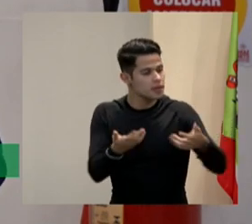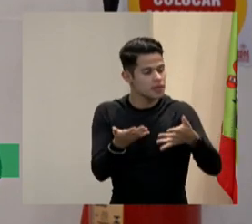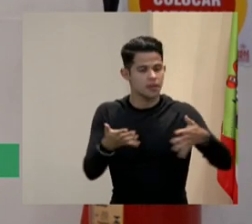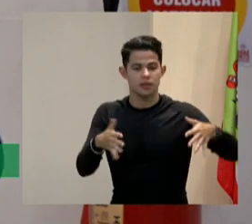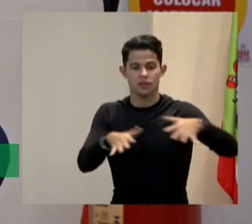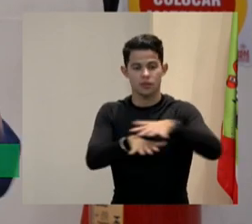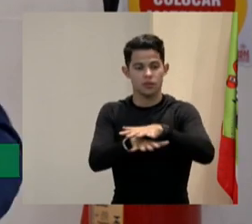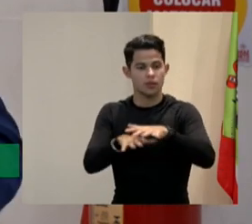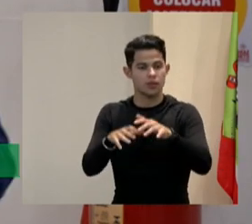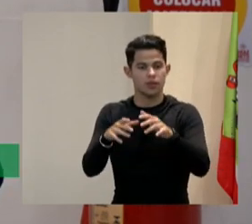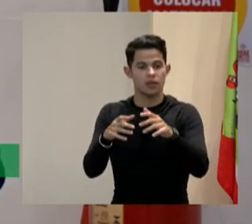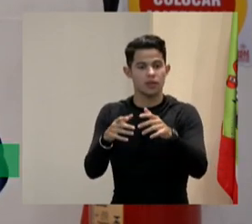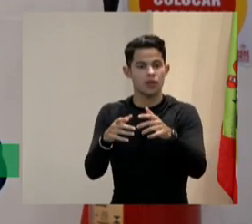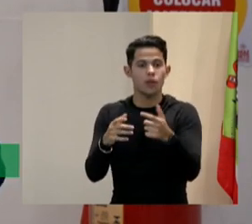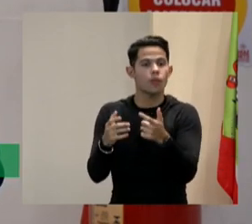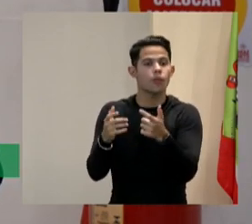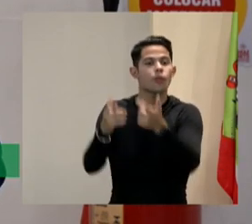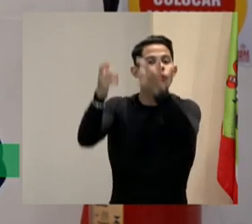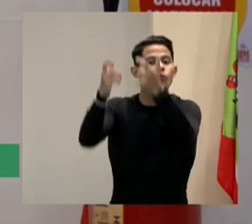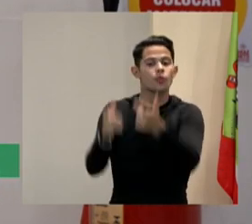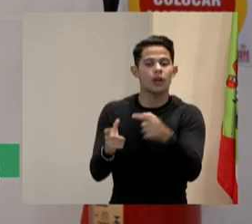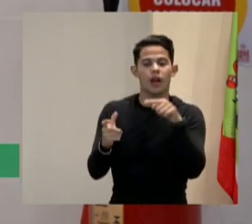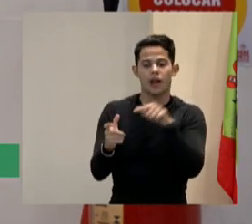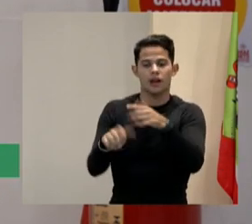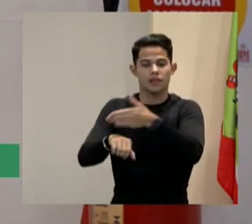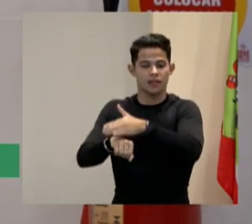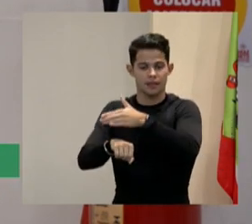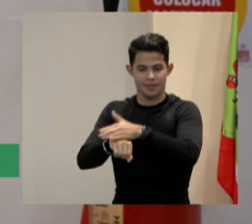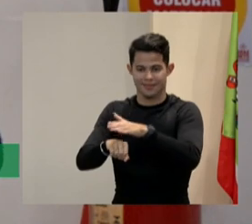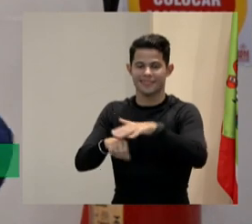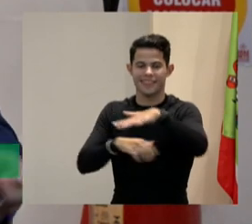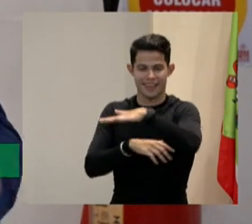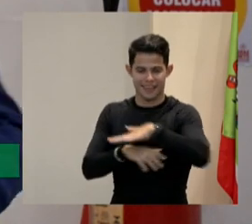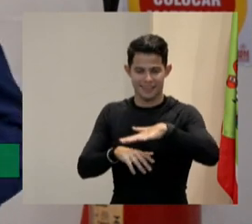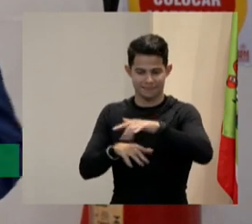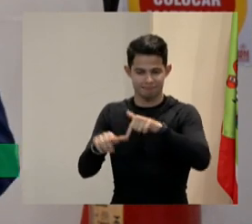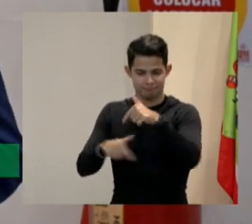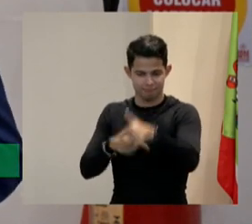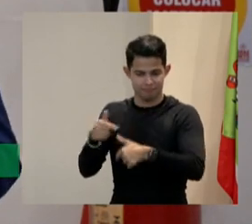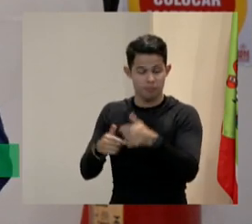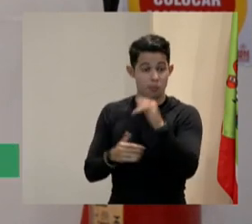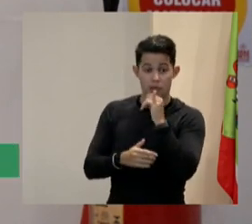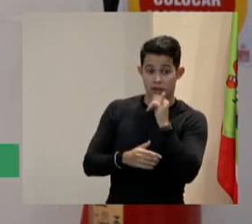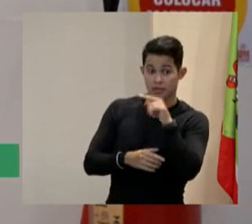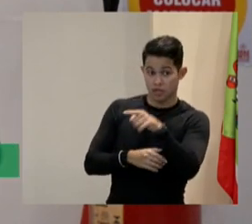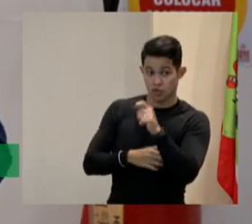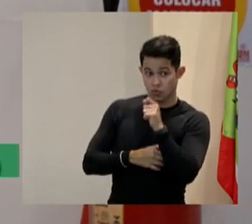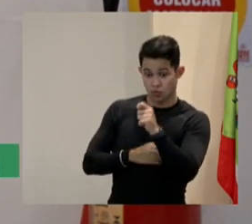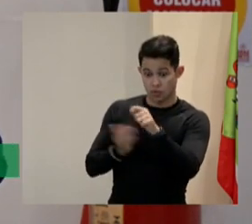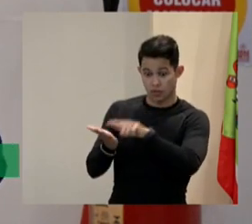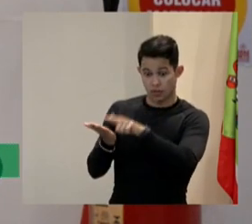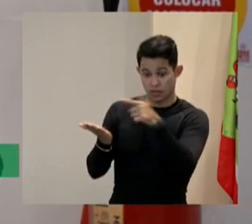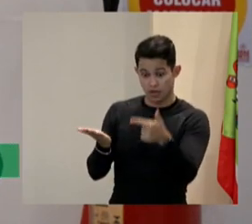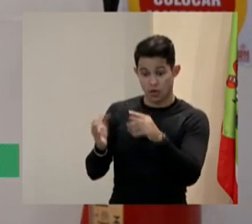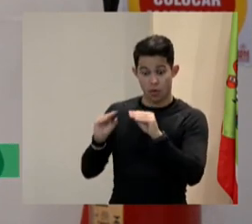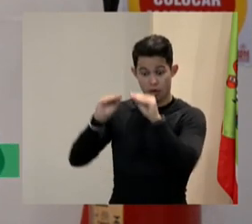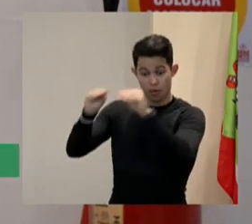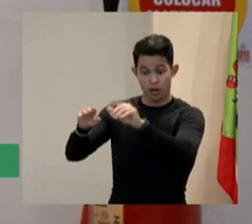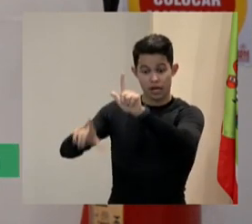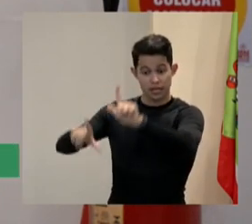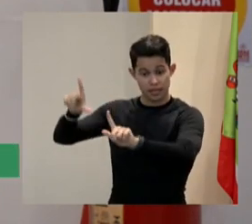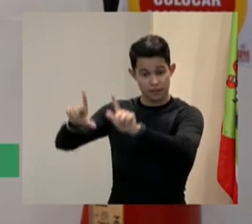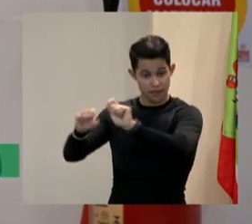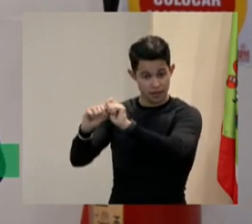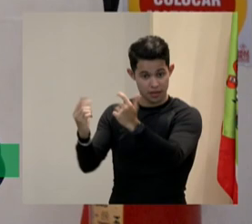onde de fato eles estão sendo preparados para o mercado de trabalho se está fazendo jornalismo porque não na TVA se está